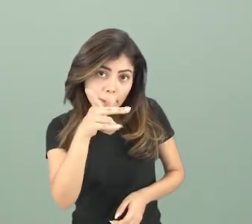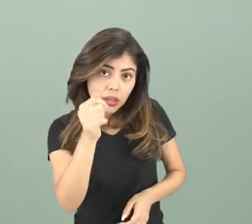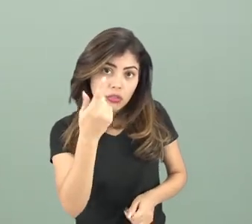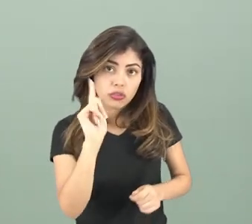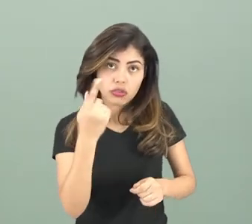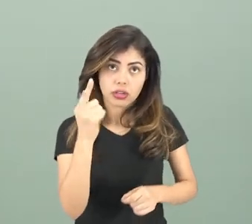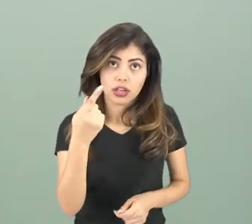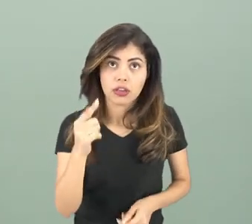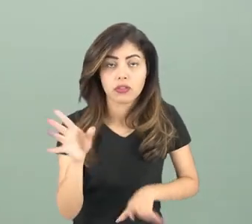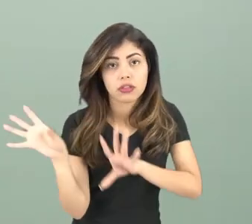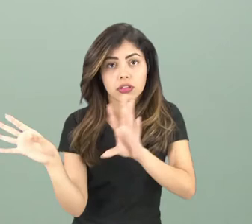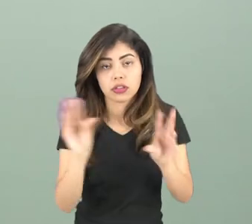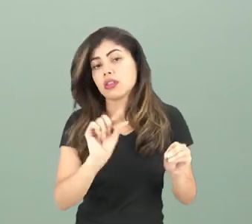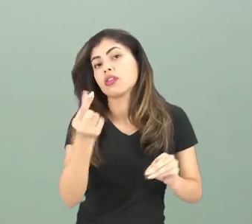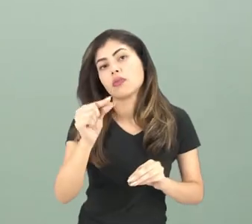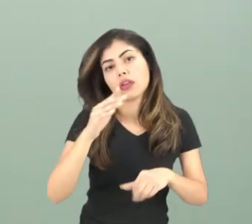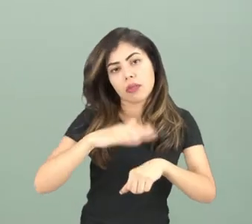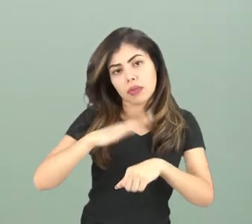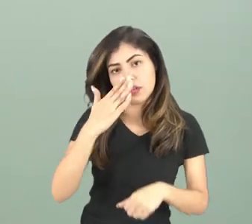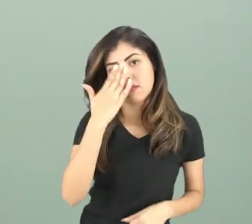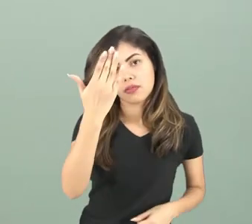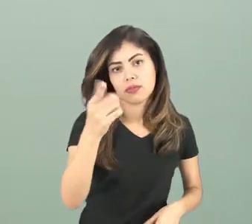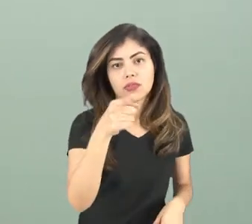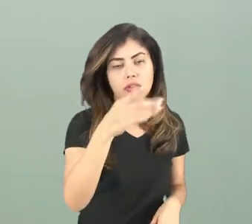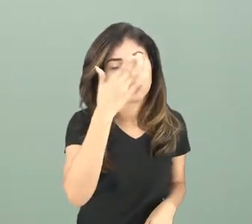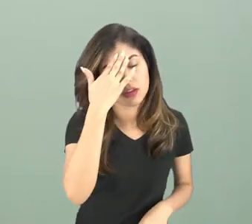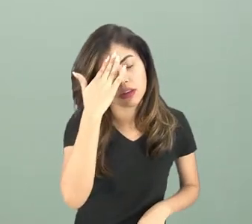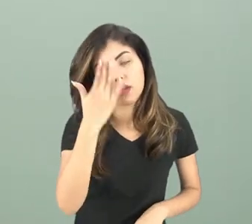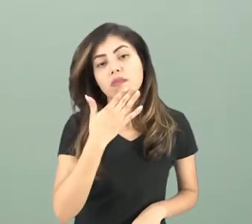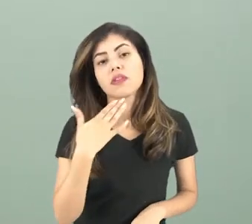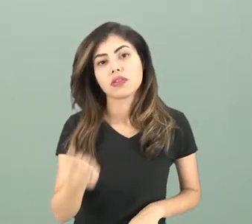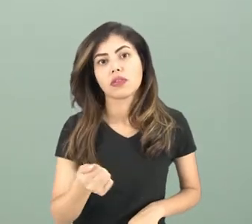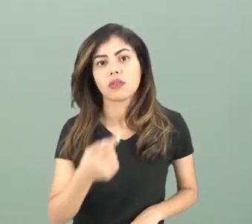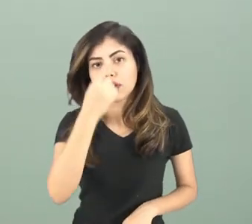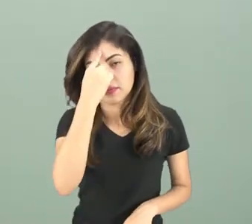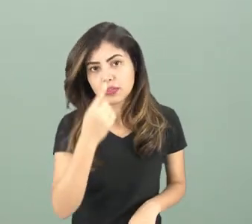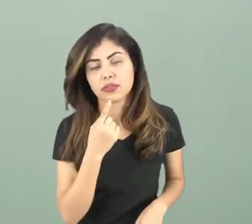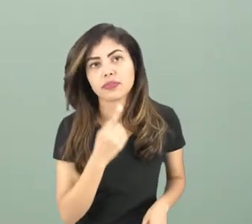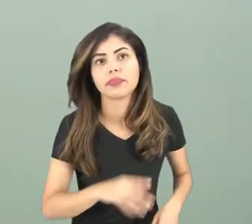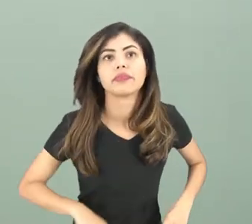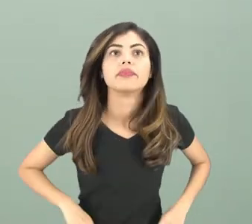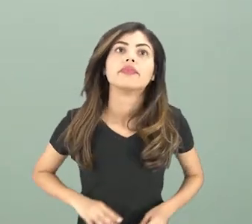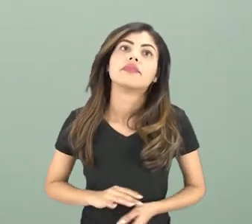geográfico, eu vou tratar dele um pouquinho mais na frente, para vocês entenderem melhor com a imagem.